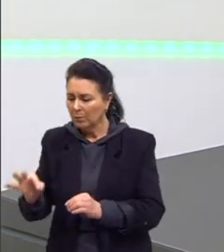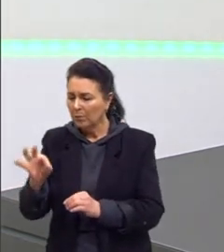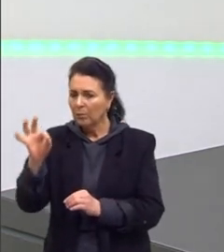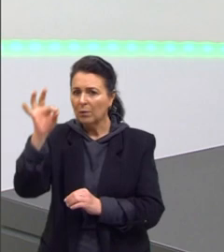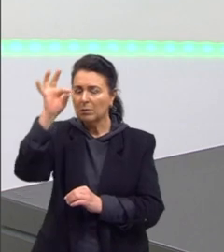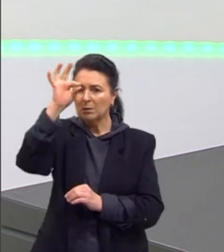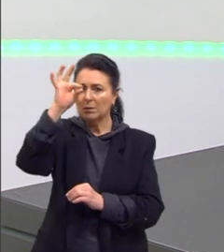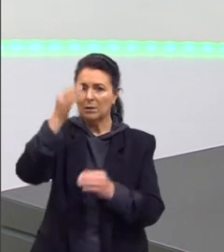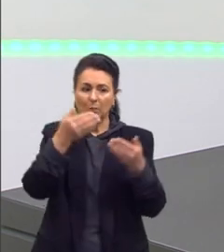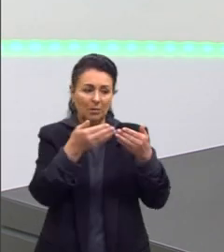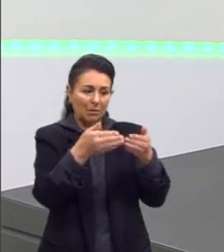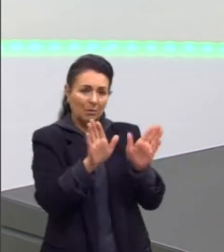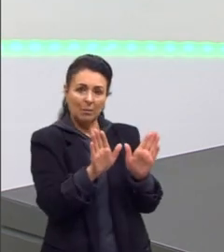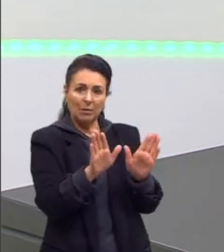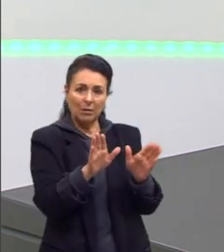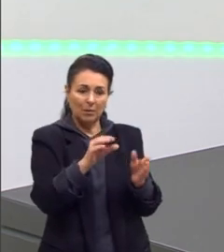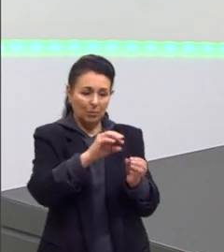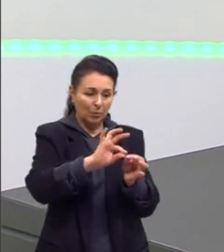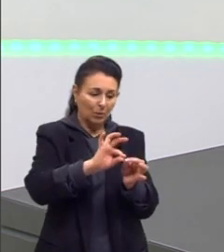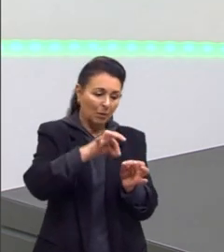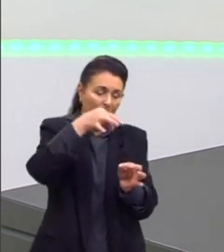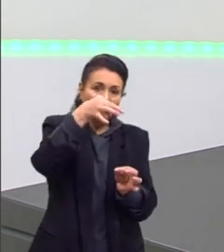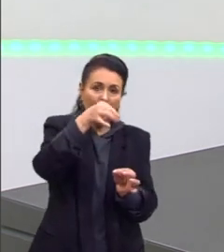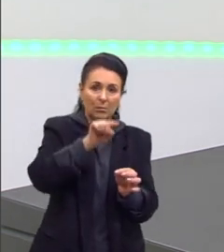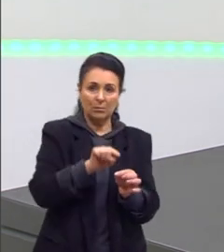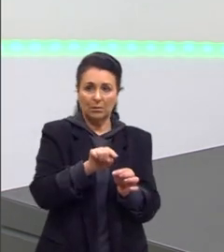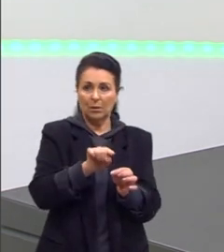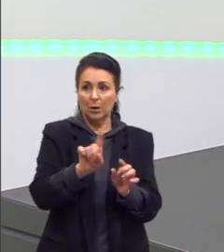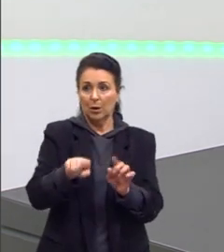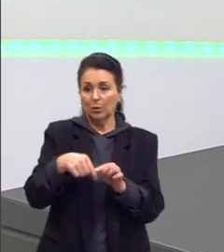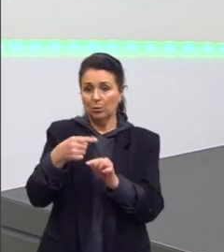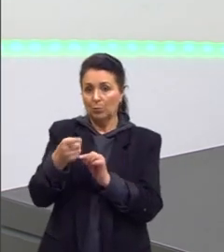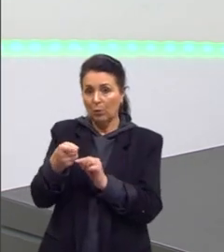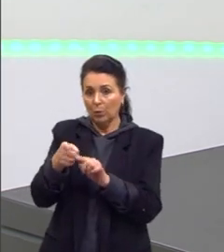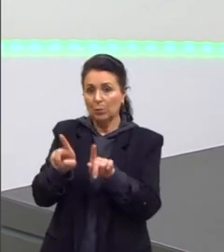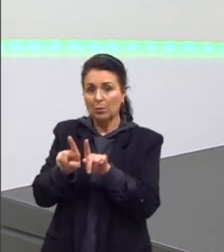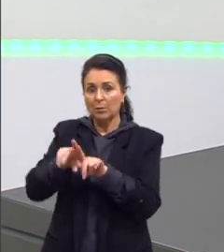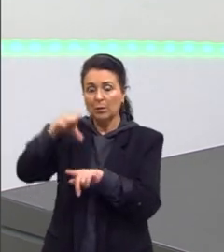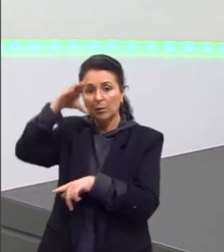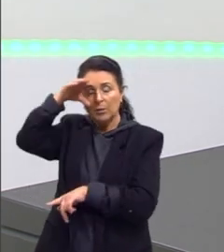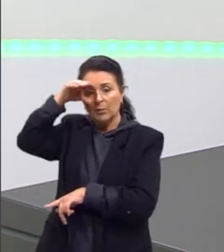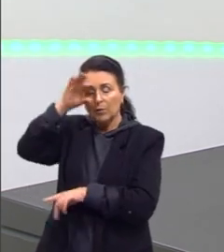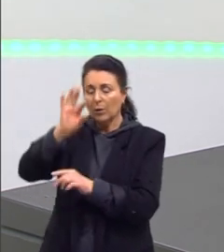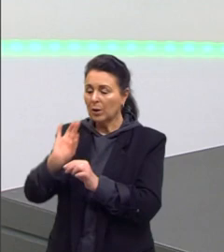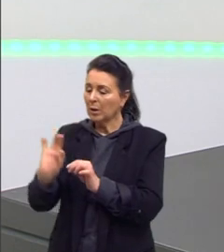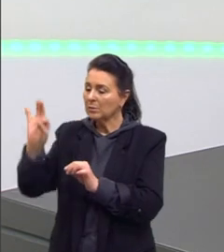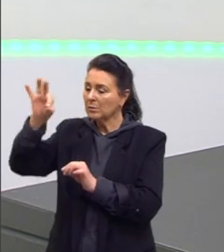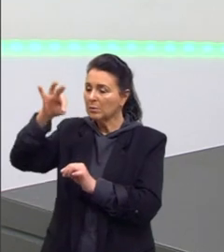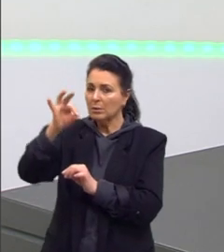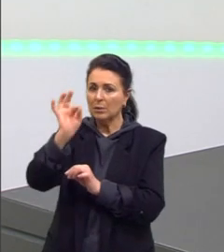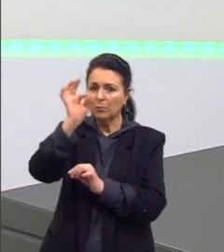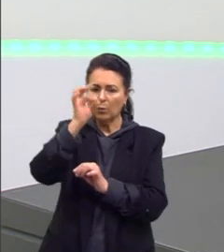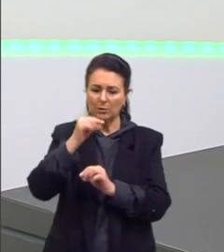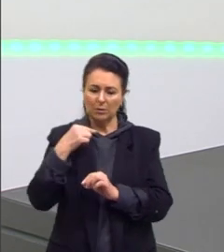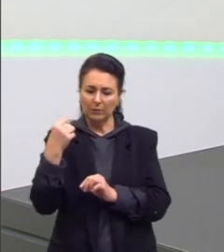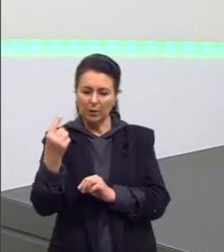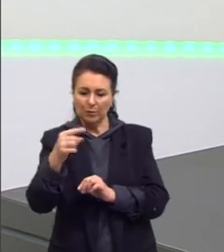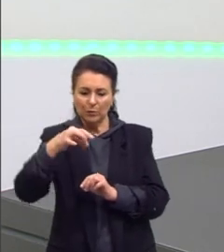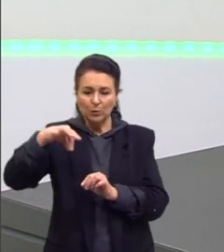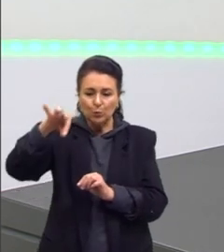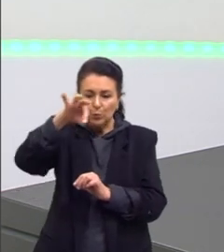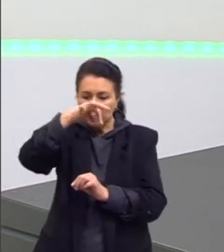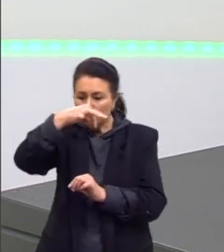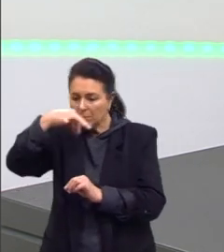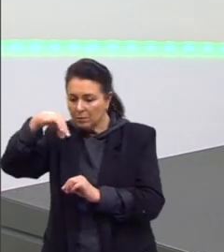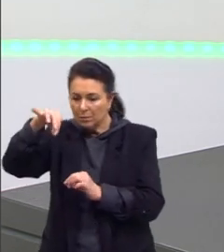No aberto, né? Nesse daqui, ele observou também, gente, que as moscas, elas ficavam rodeando aqui por cima,